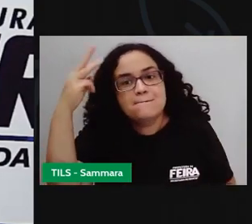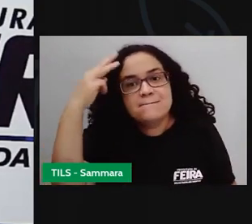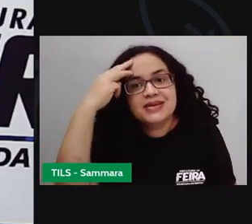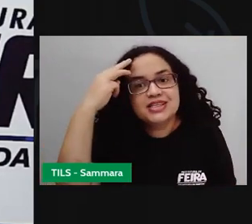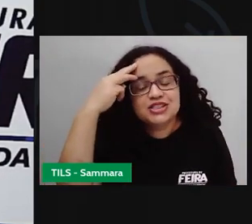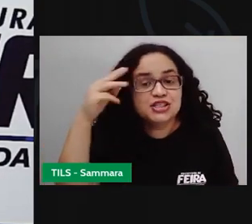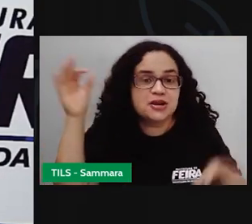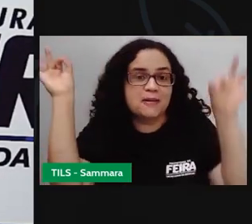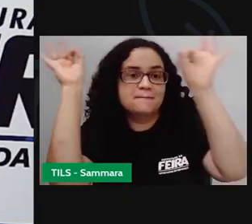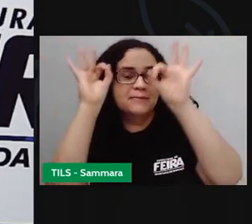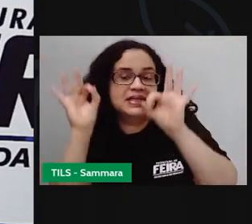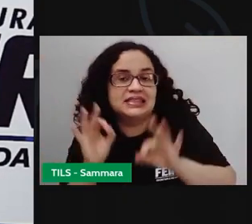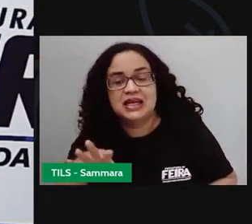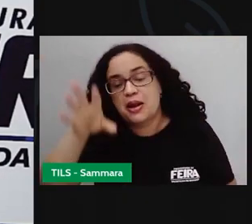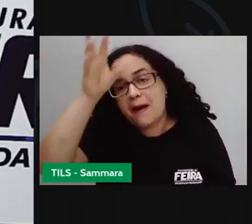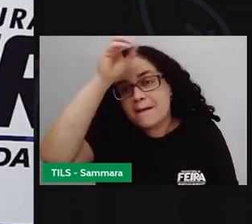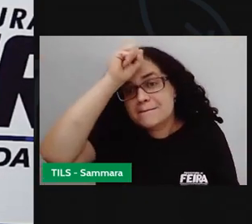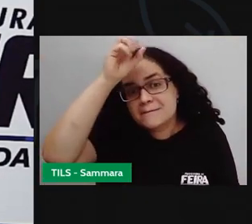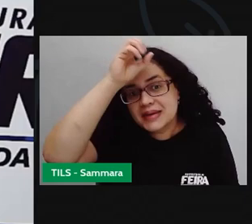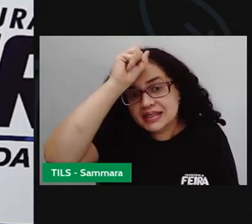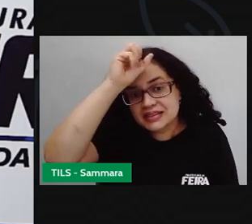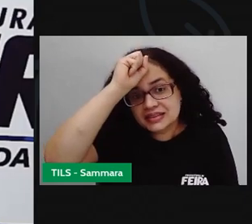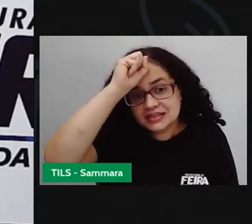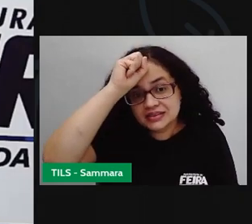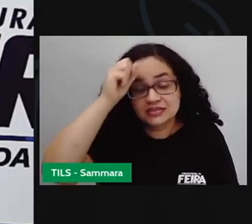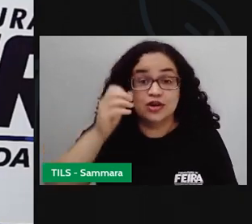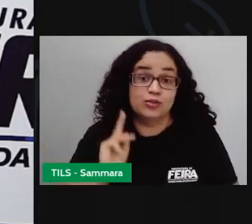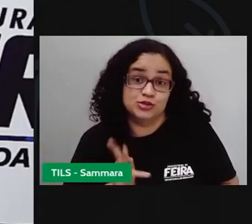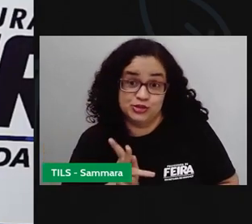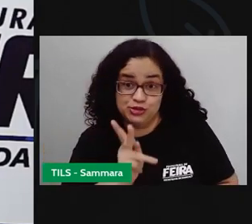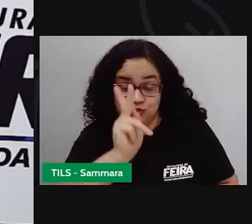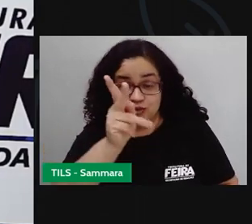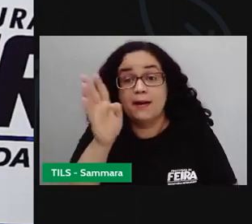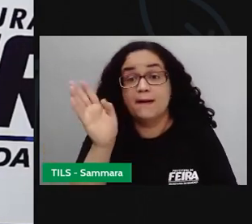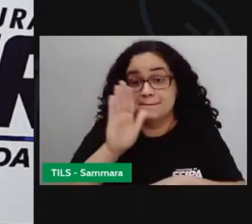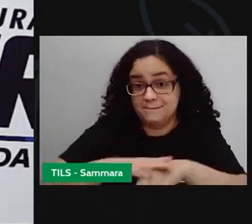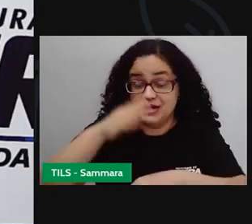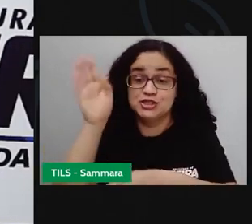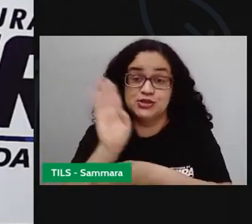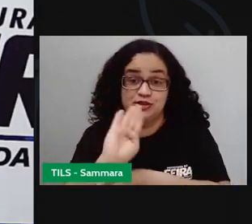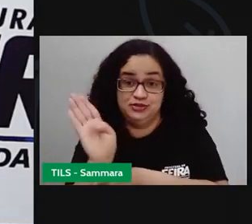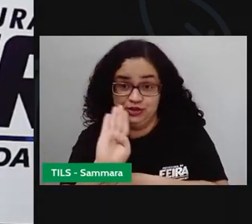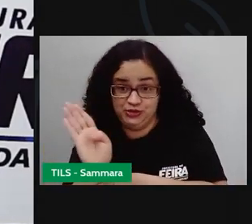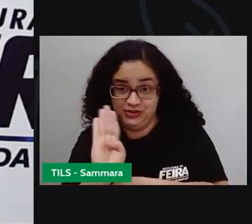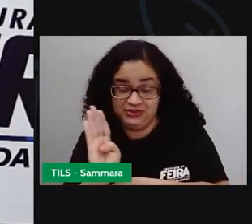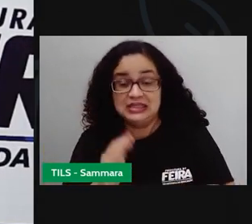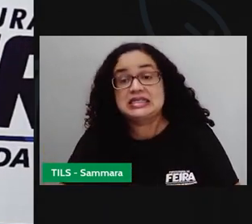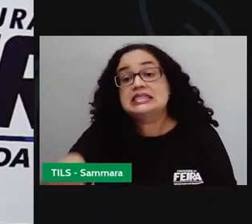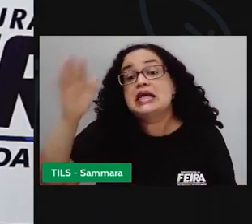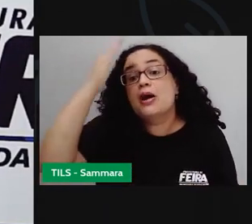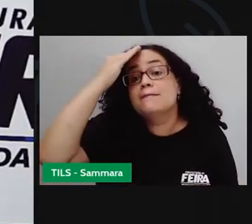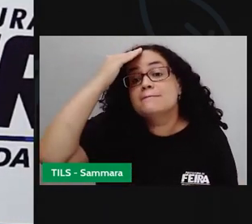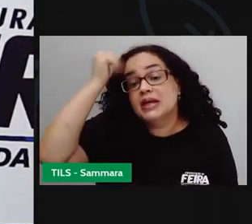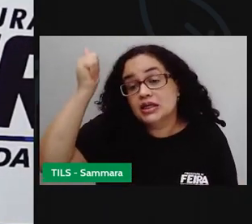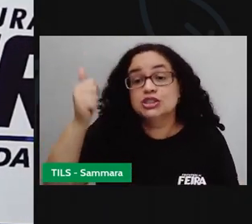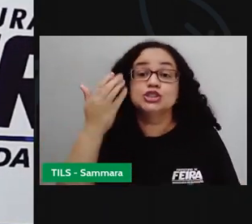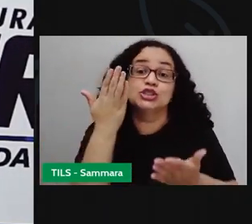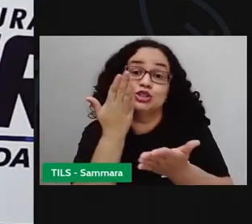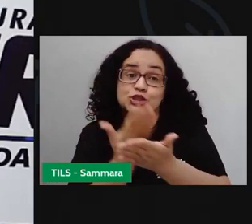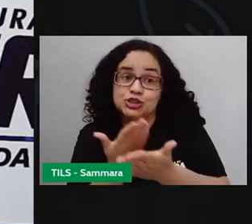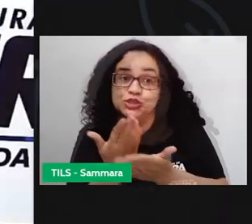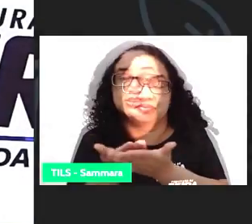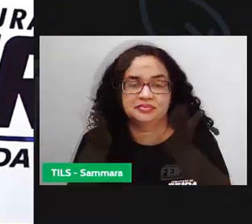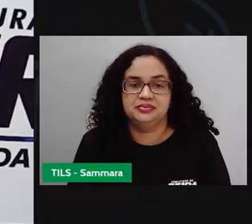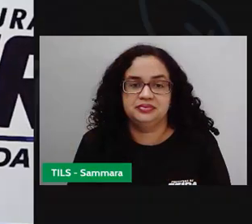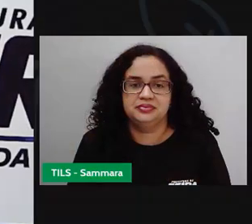preparada para aprender, tá certo? Vamos lá para mais uma videoaula. Vamos saber sobre o que estudaremos hoje.